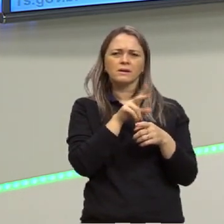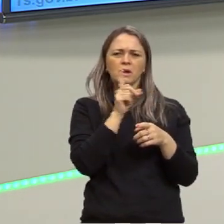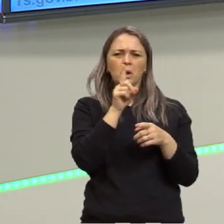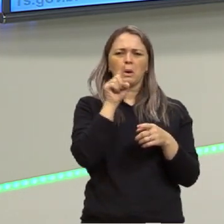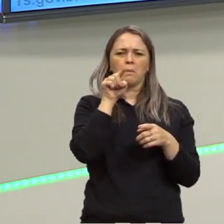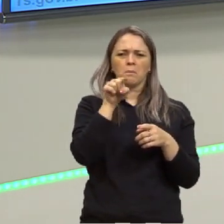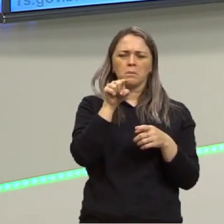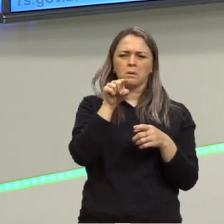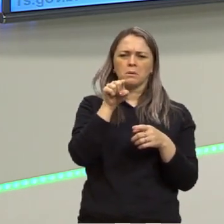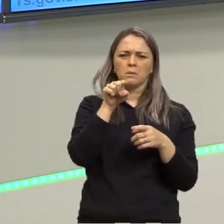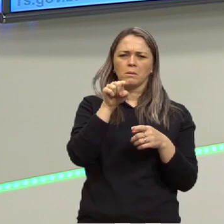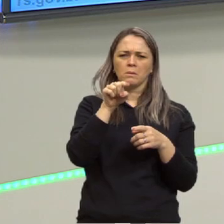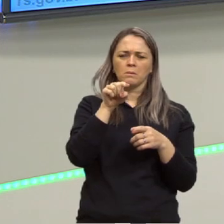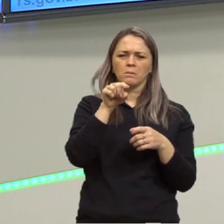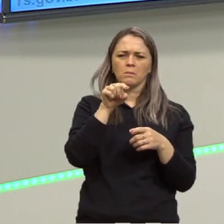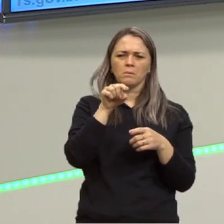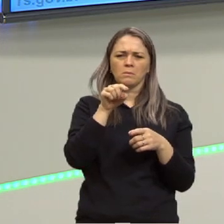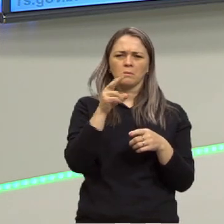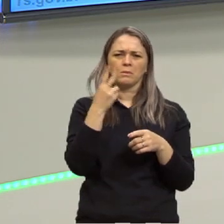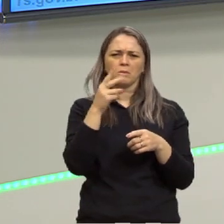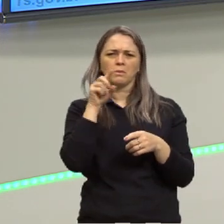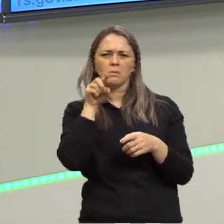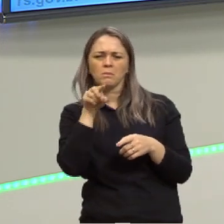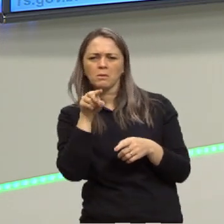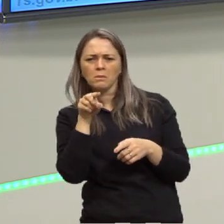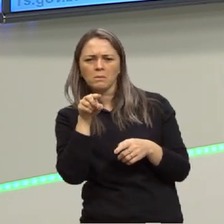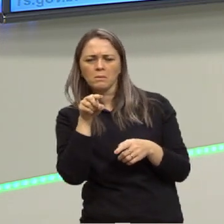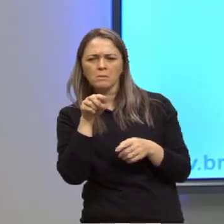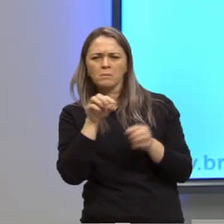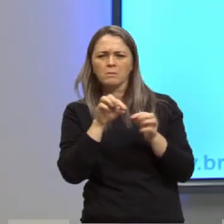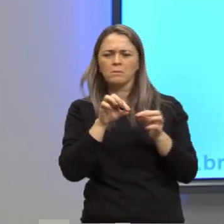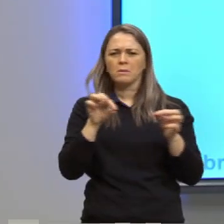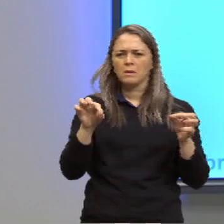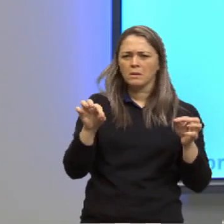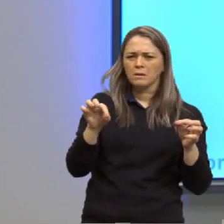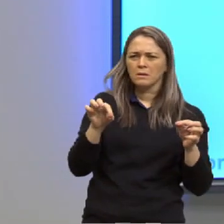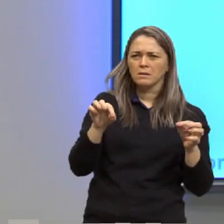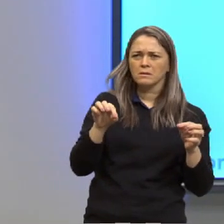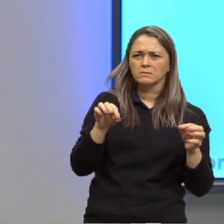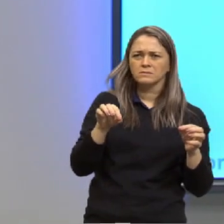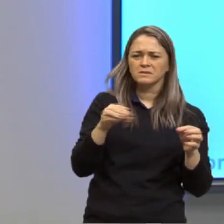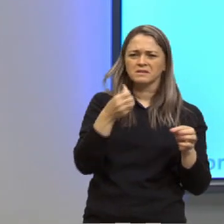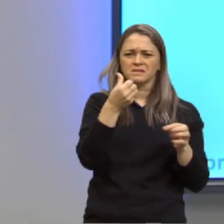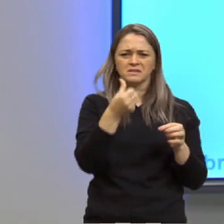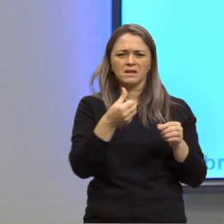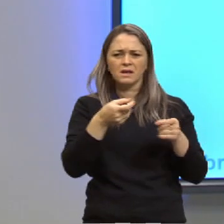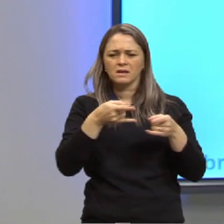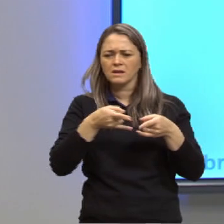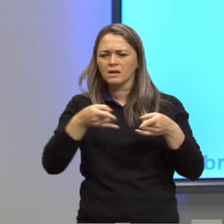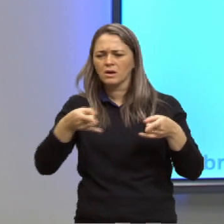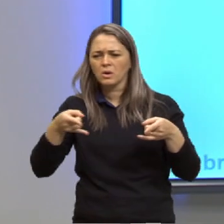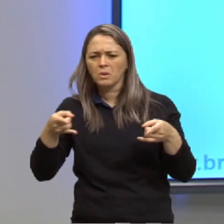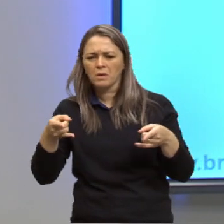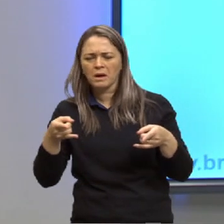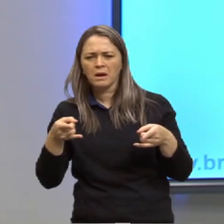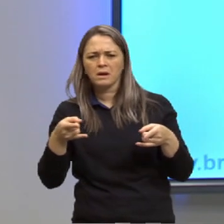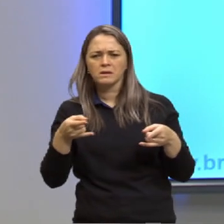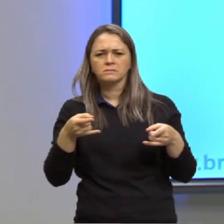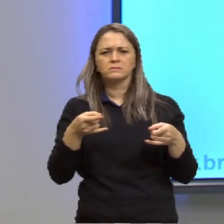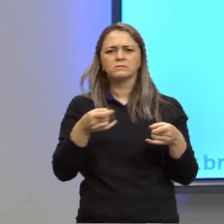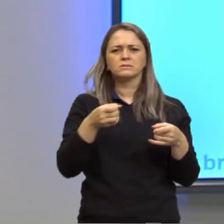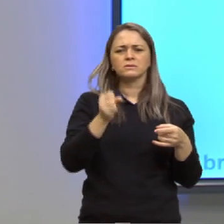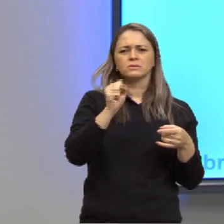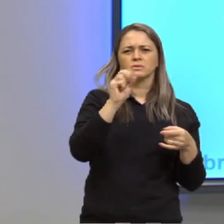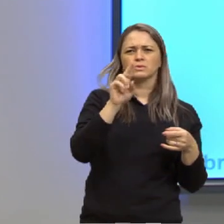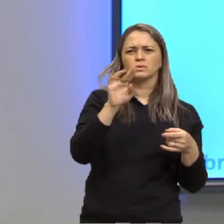metros, dois mil metros, seis suítes, que vai convencer o leitor